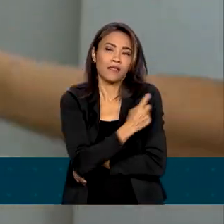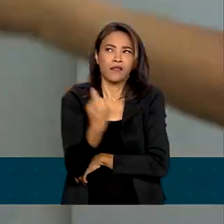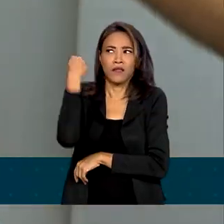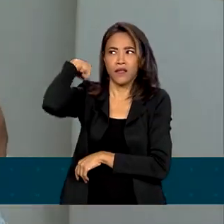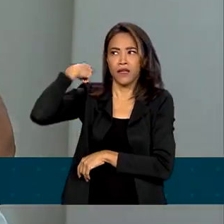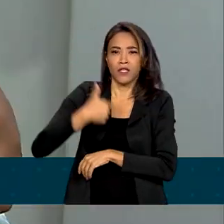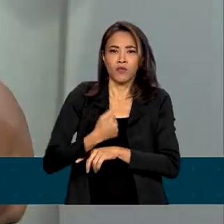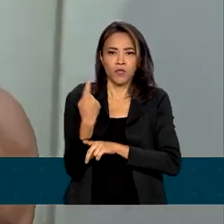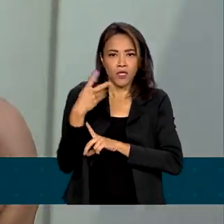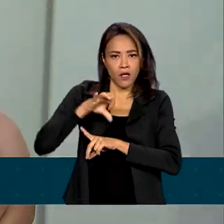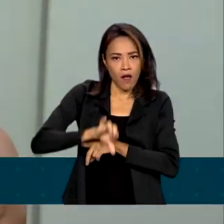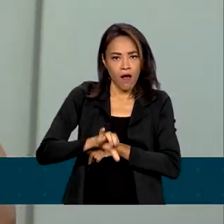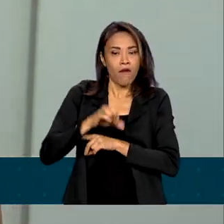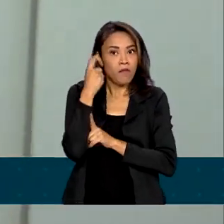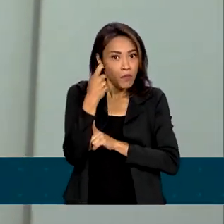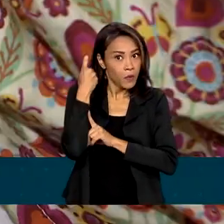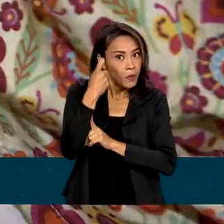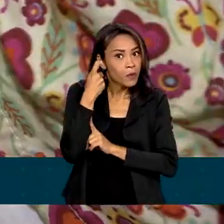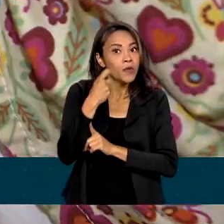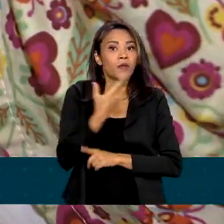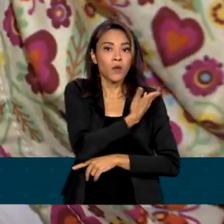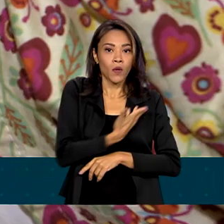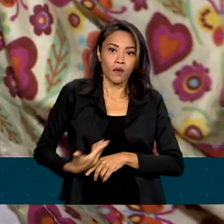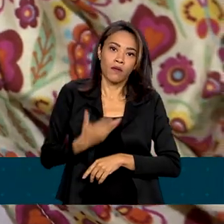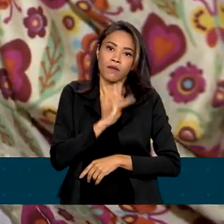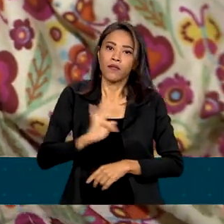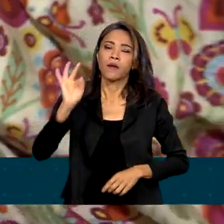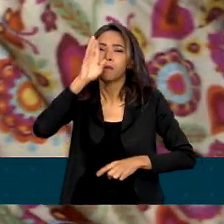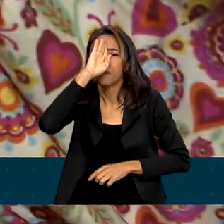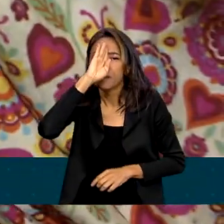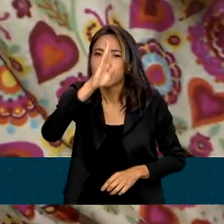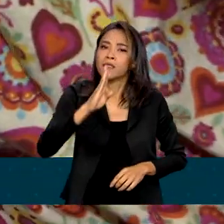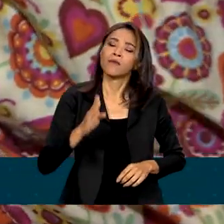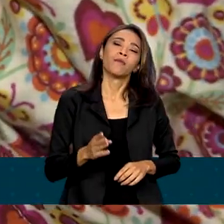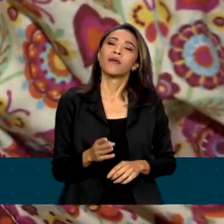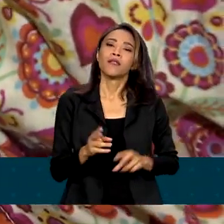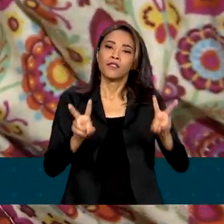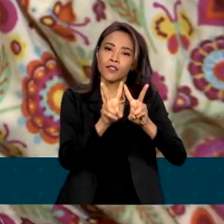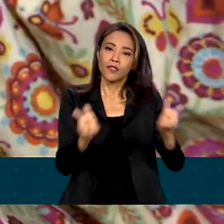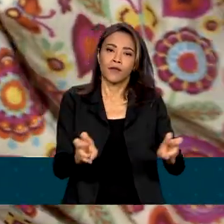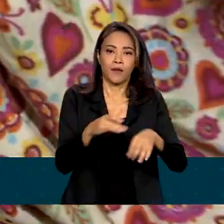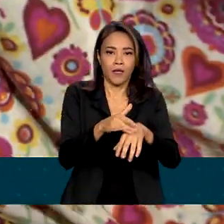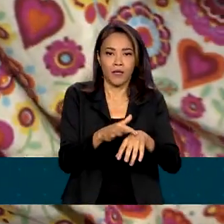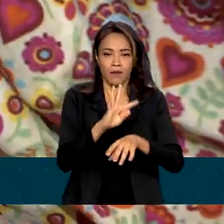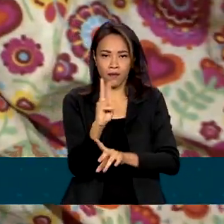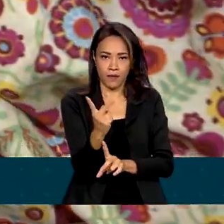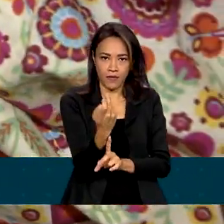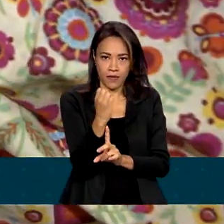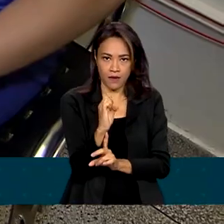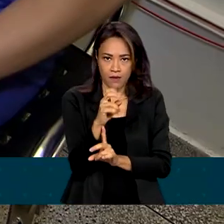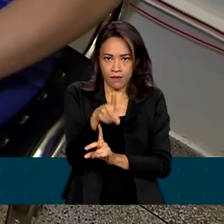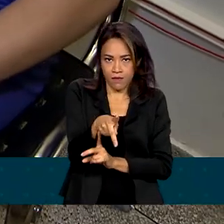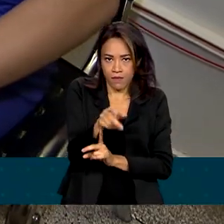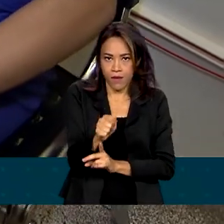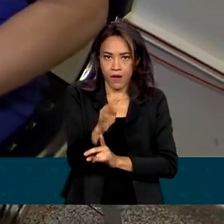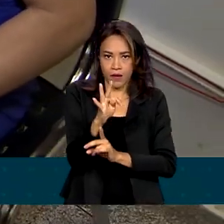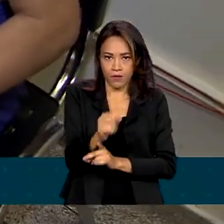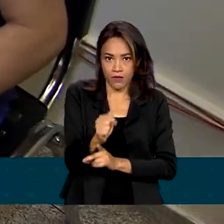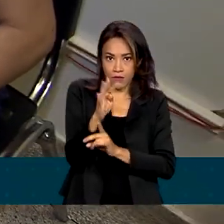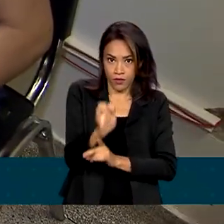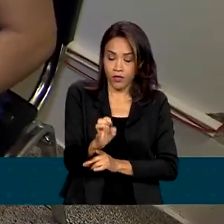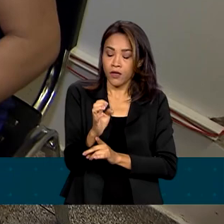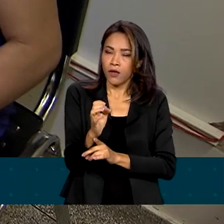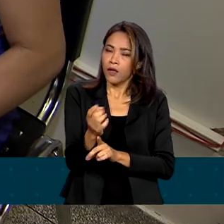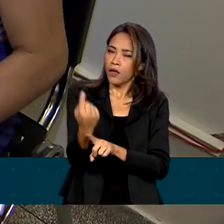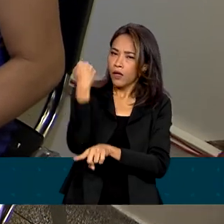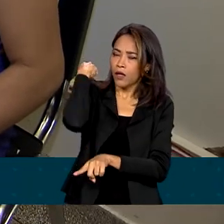vêm preocupando o governo federal, principalmente contra a hepatite B. Em 2022, houve uma queda